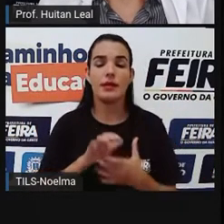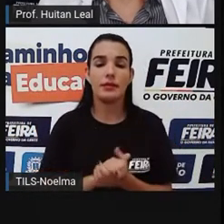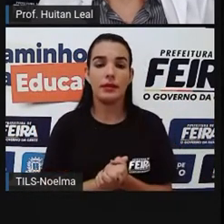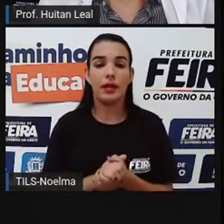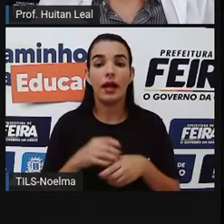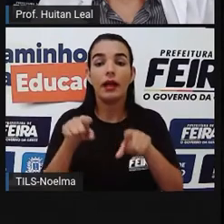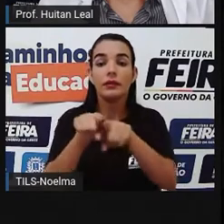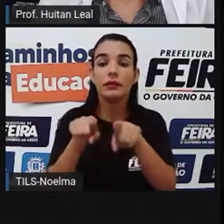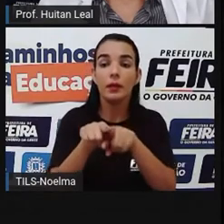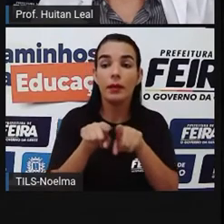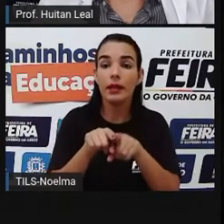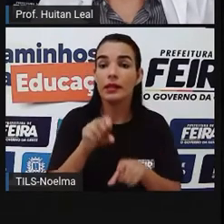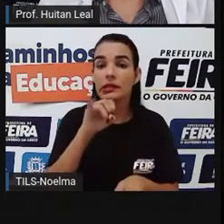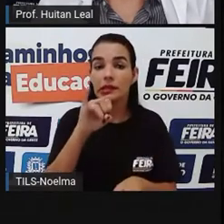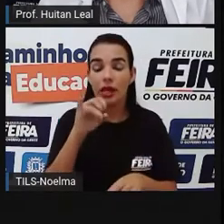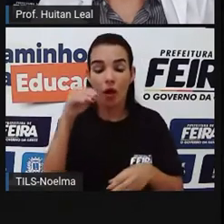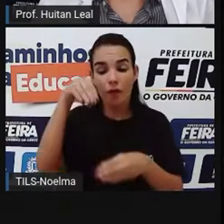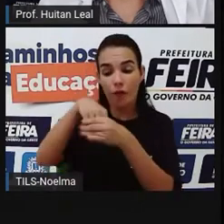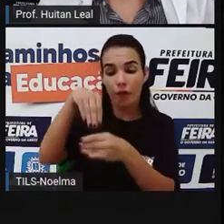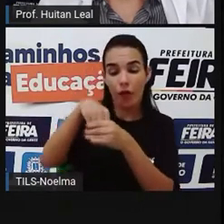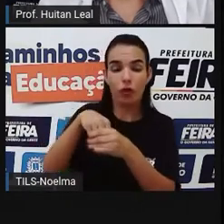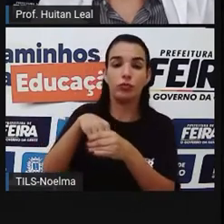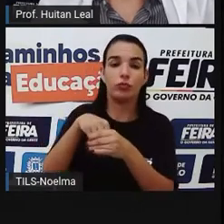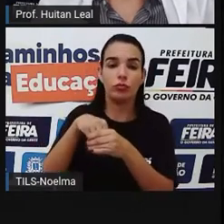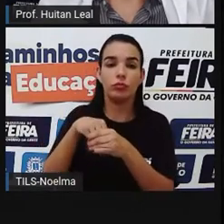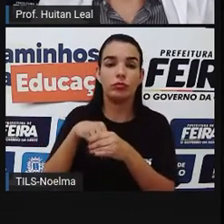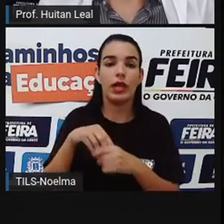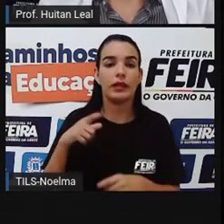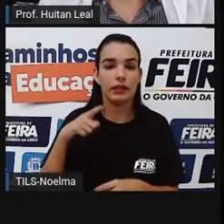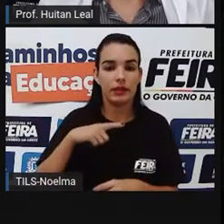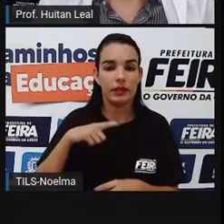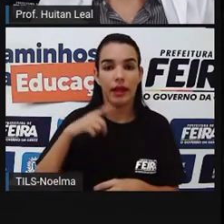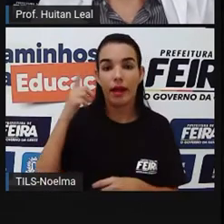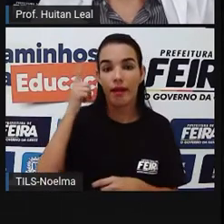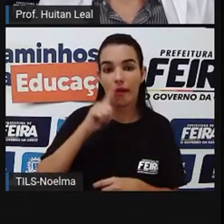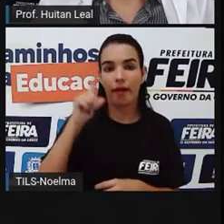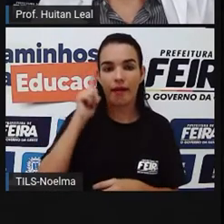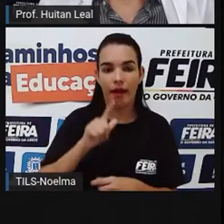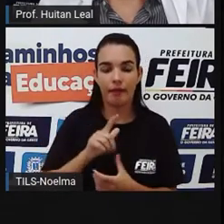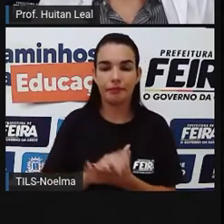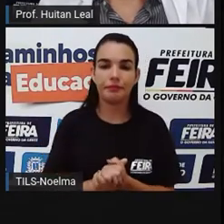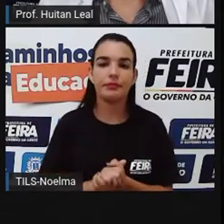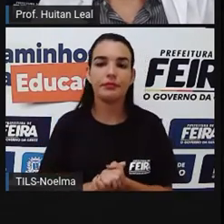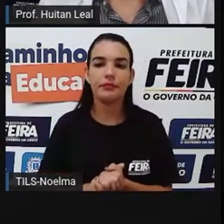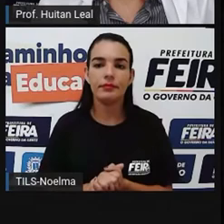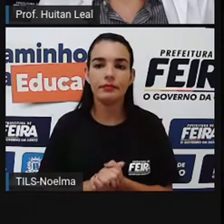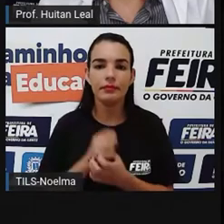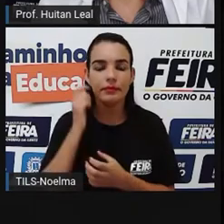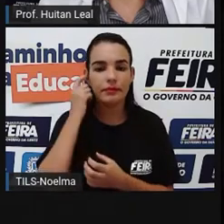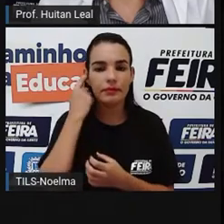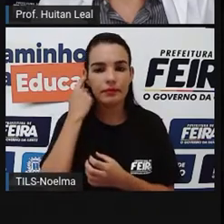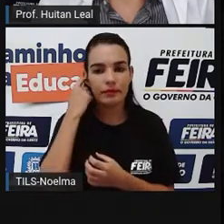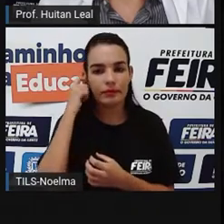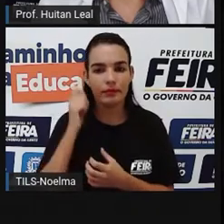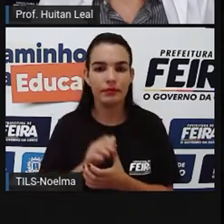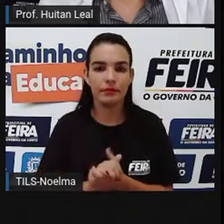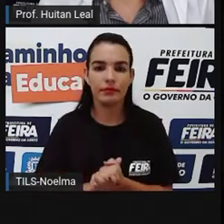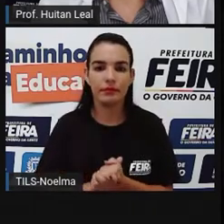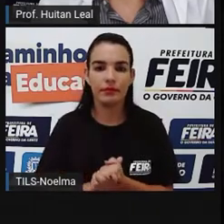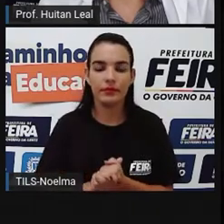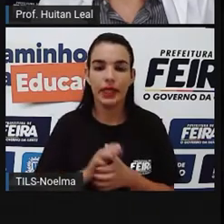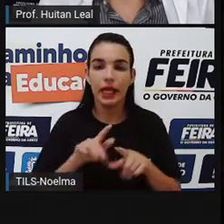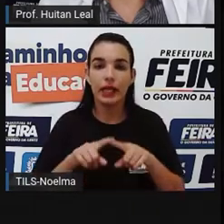se faz de tudo. Então, para a gente ter um pouquinho mais de consciência sobre esse tema,